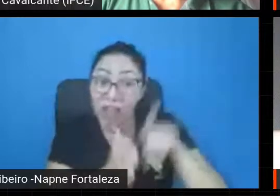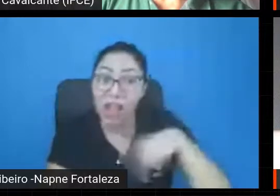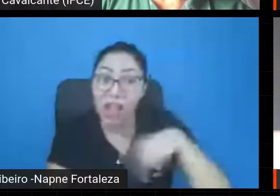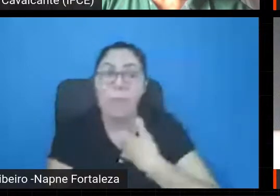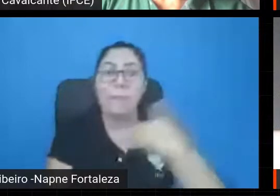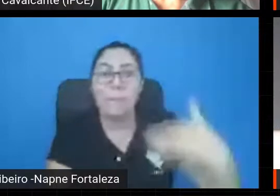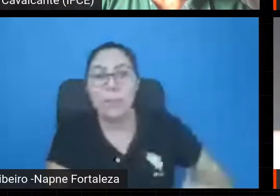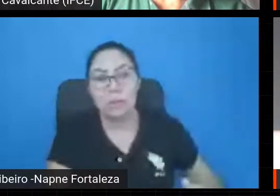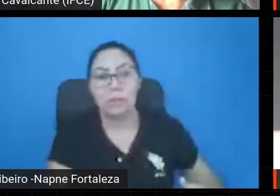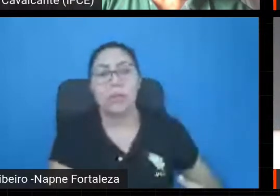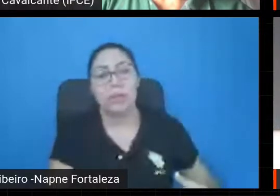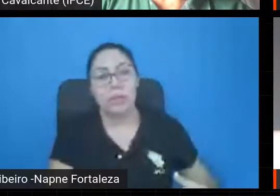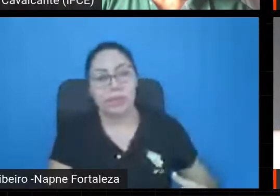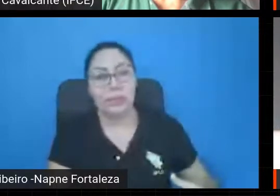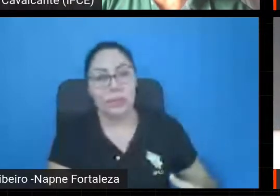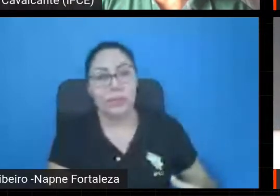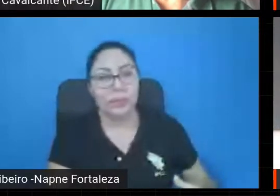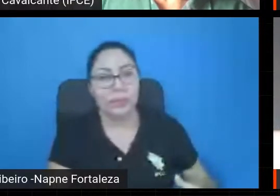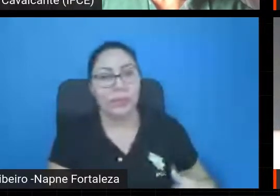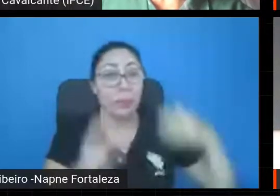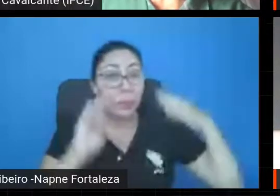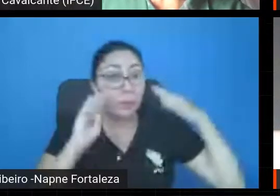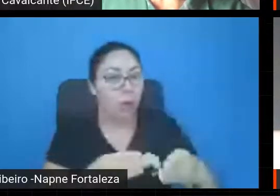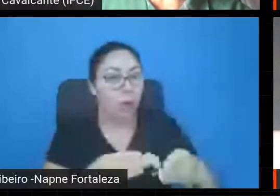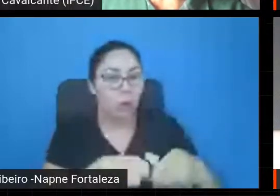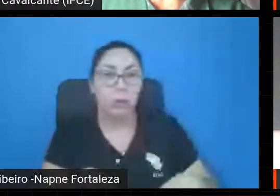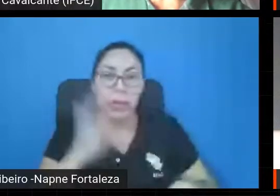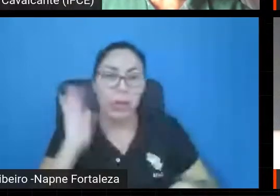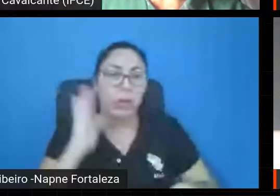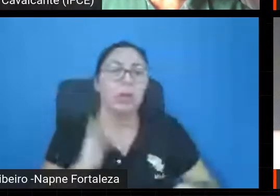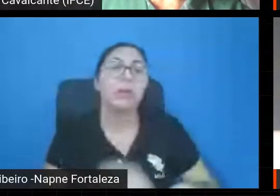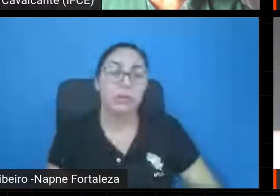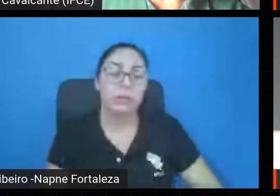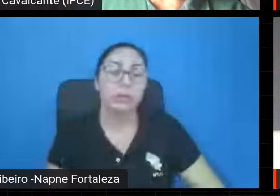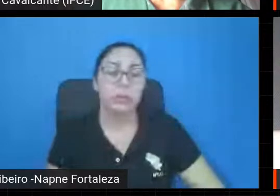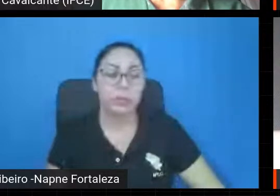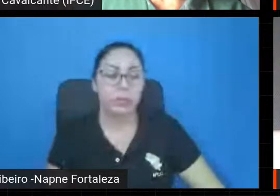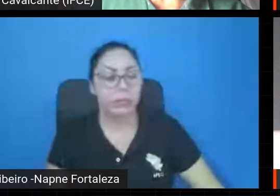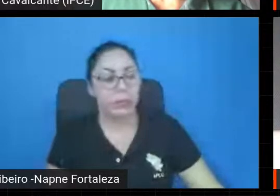depois é sempre aplicado, mas é conhecimento puro inicialmente.